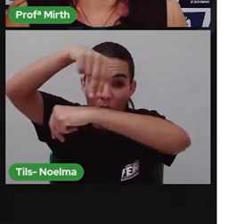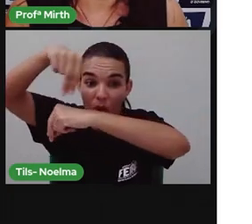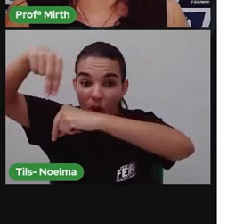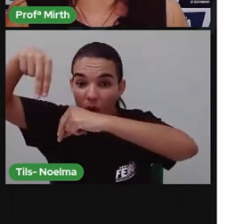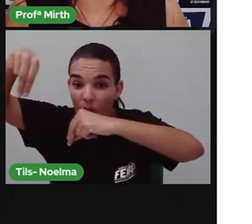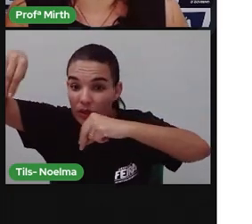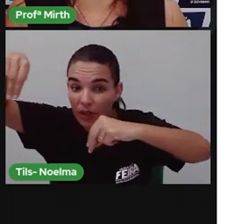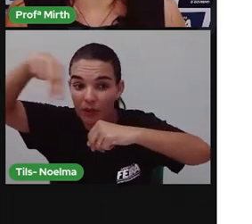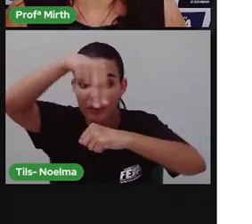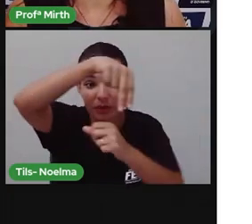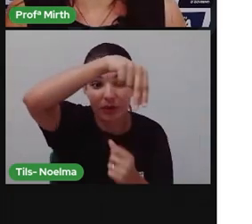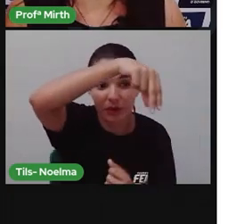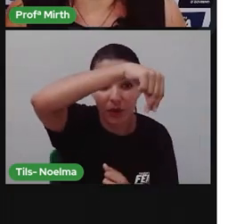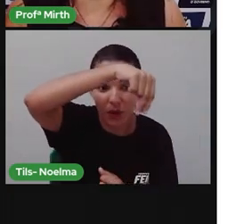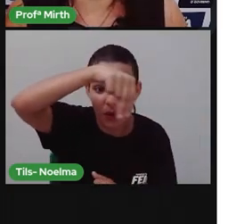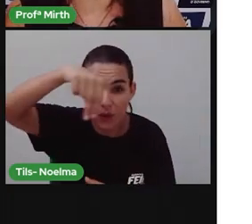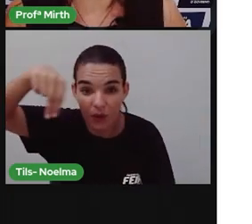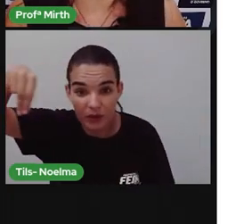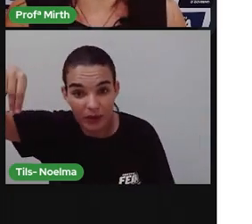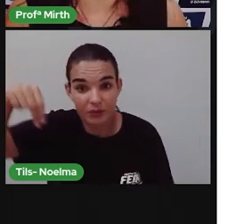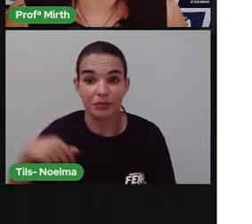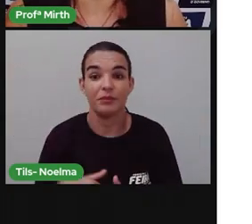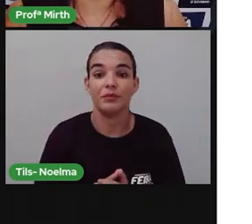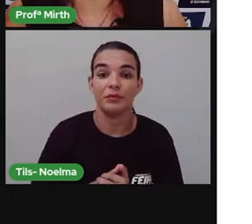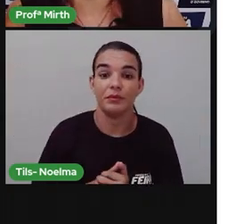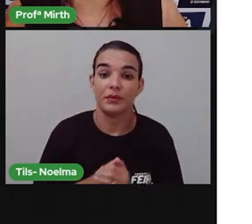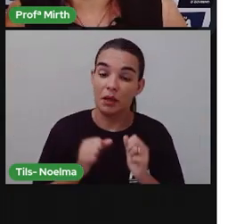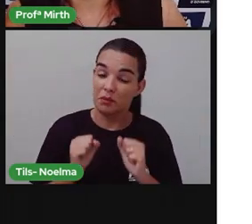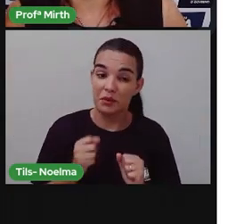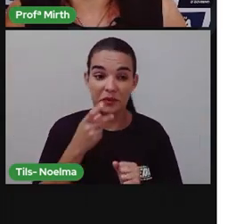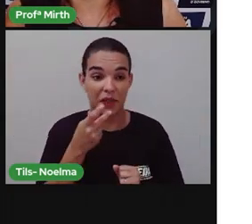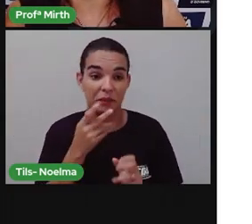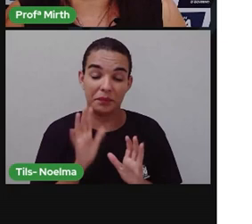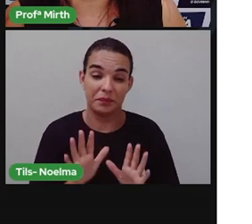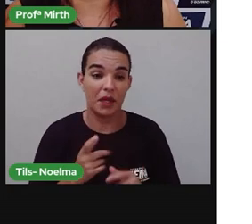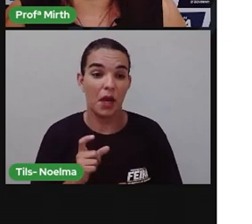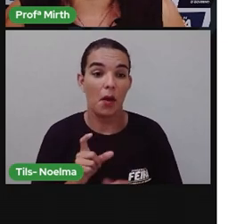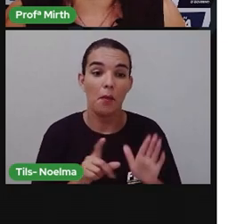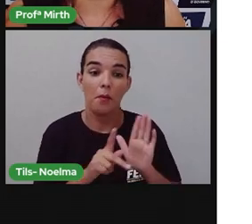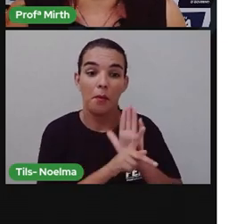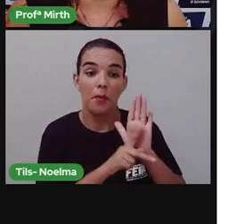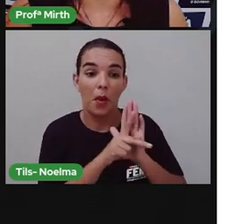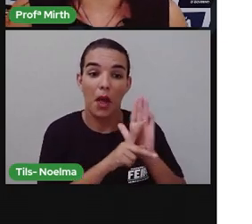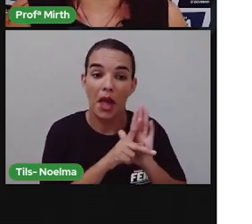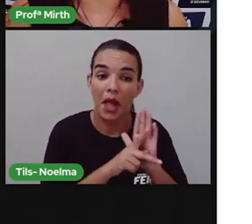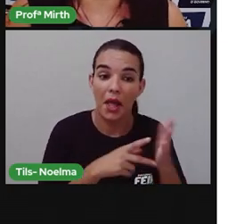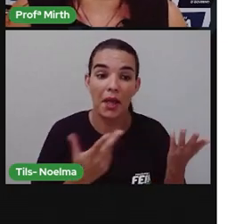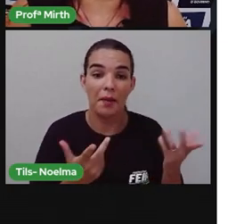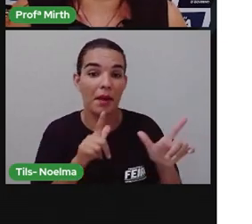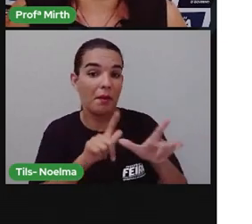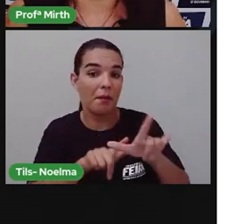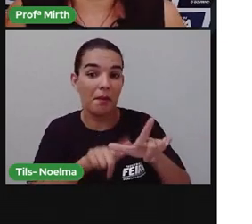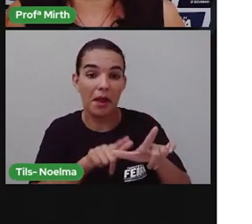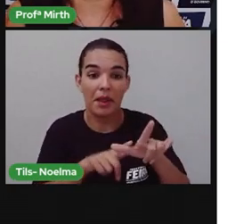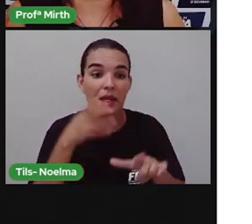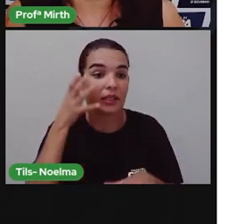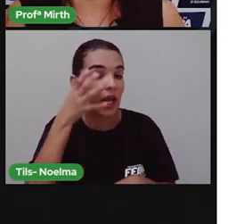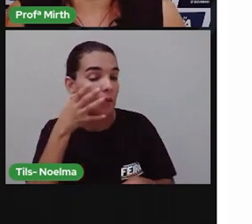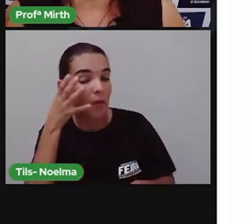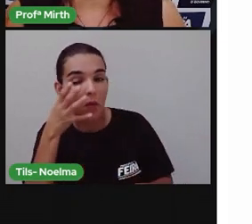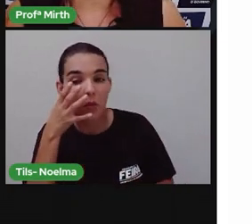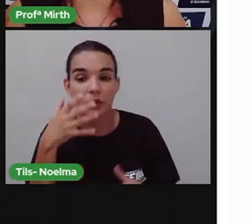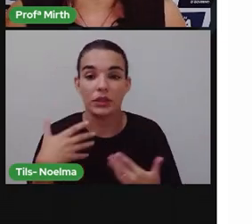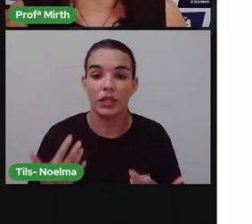assim. Através de um filme, documentário, pode ser dramatizado, pode ser através do cordel, através do